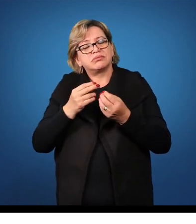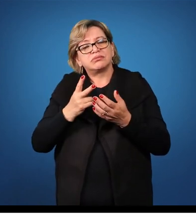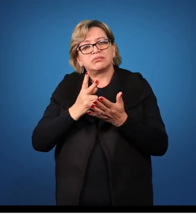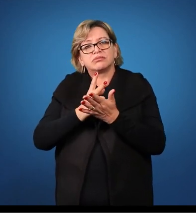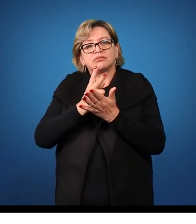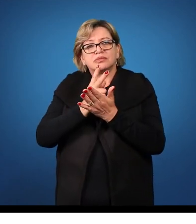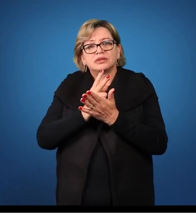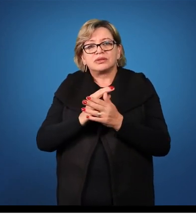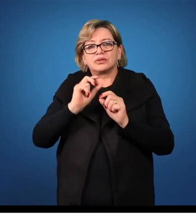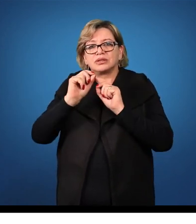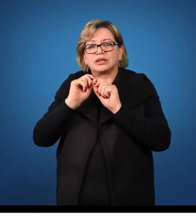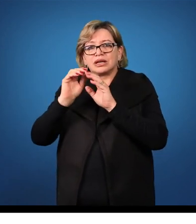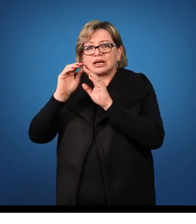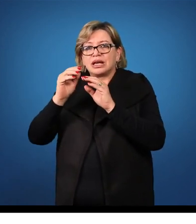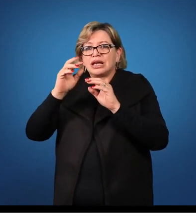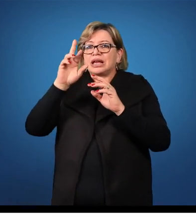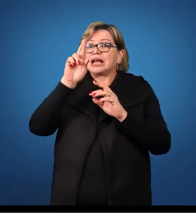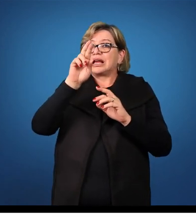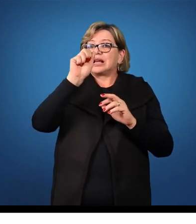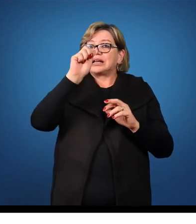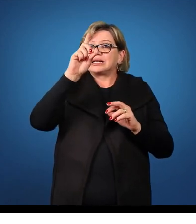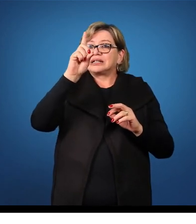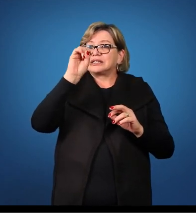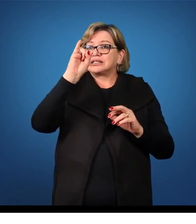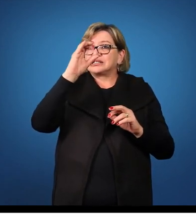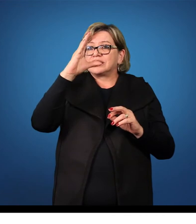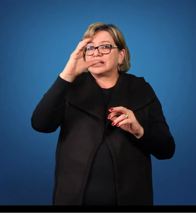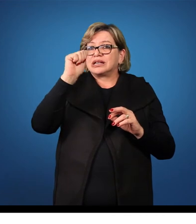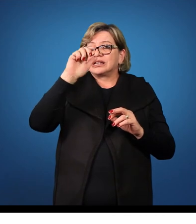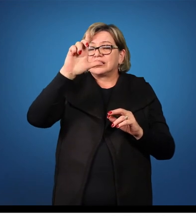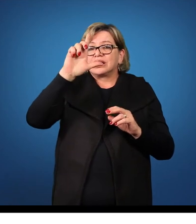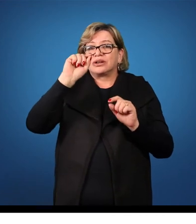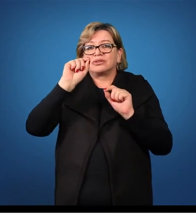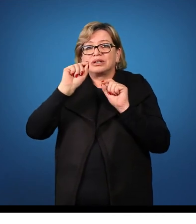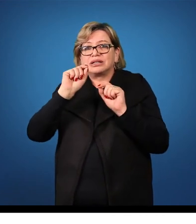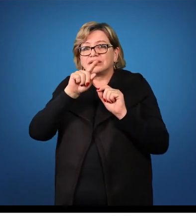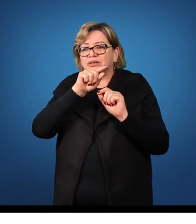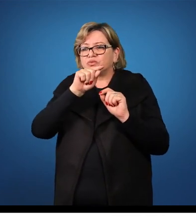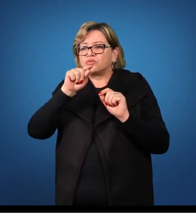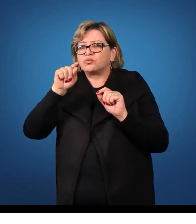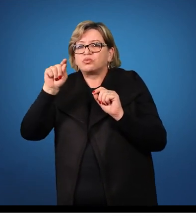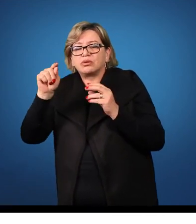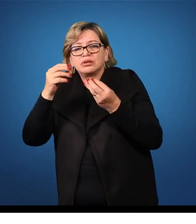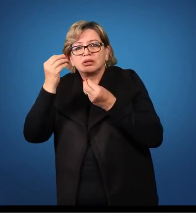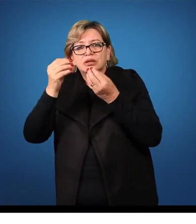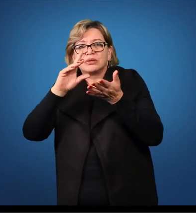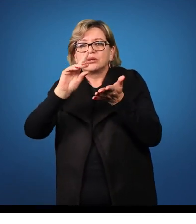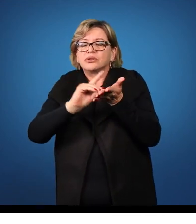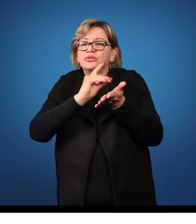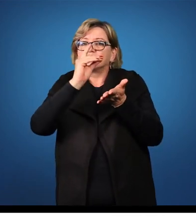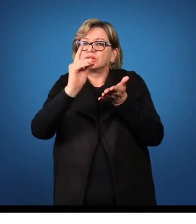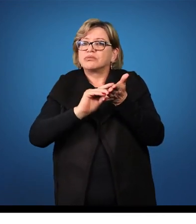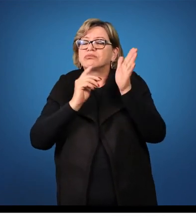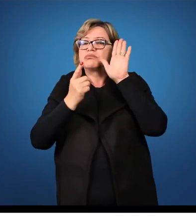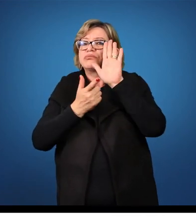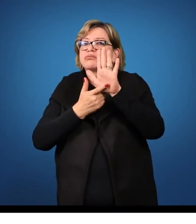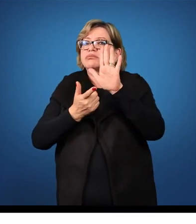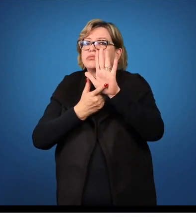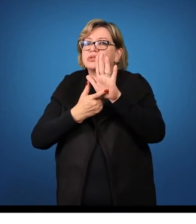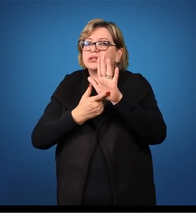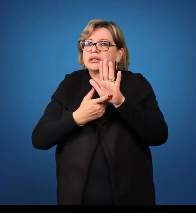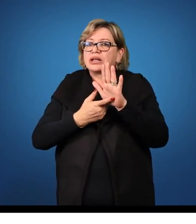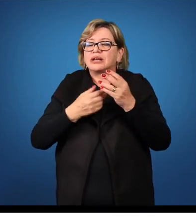O radical da palavra corpo, neutra no latim, vai até o IS. Então, o dicionário pode apresentar